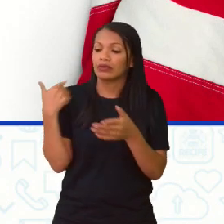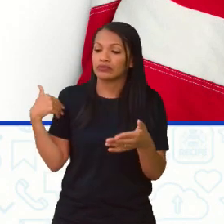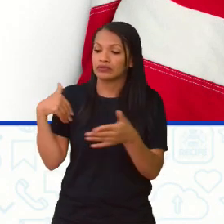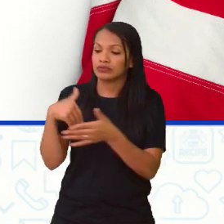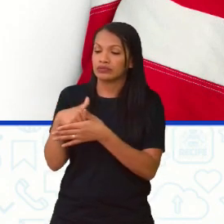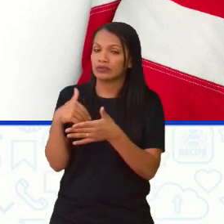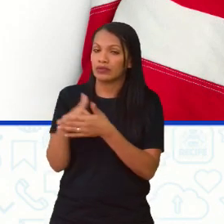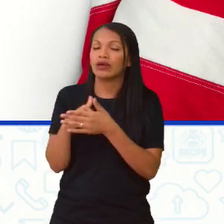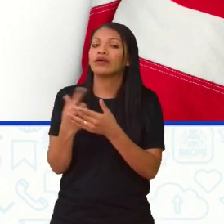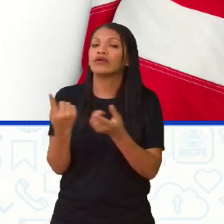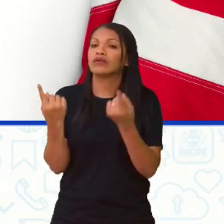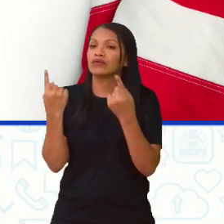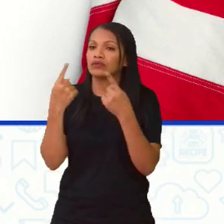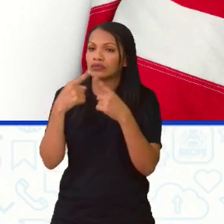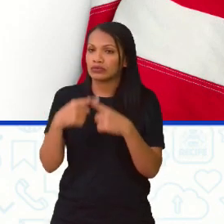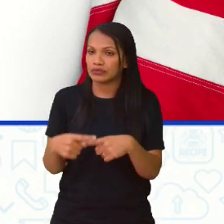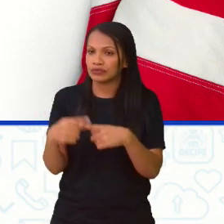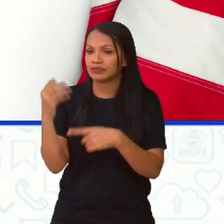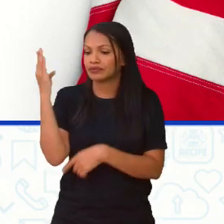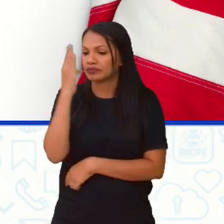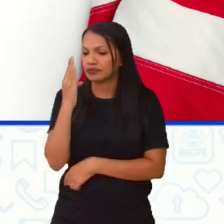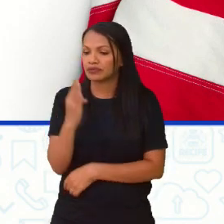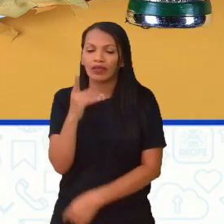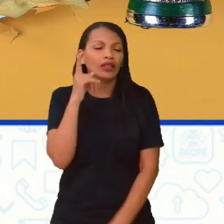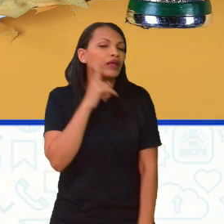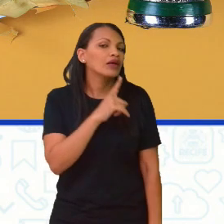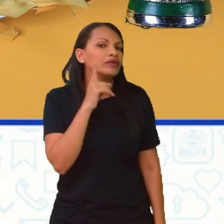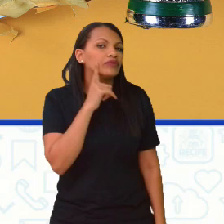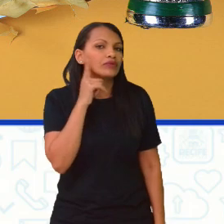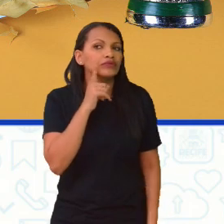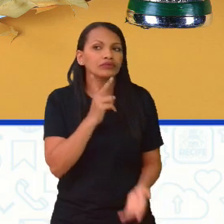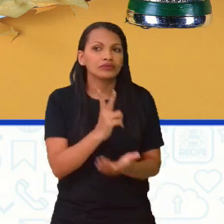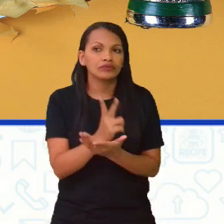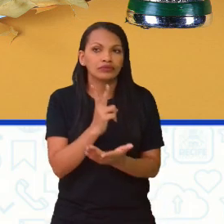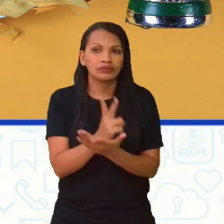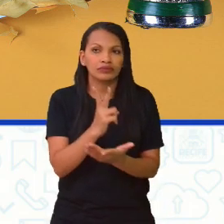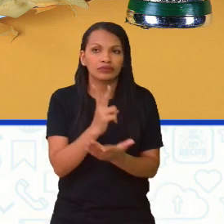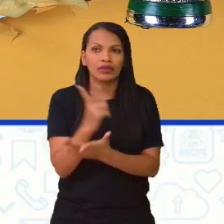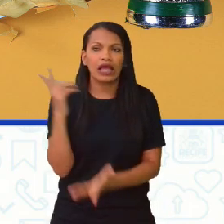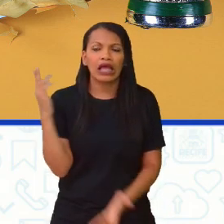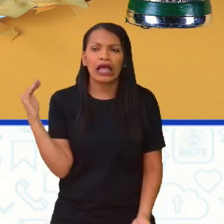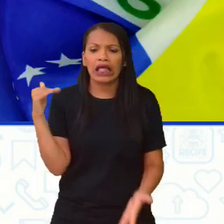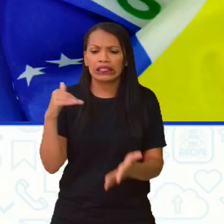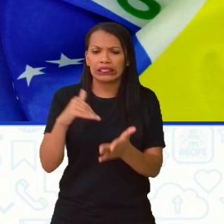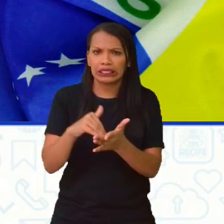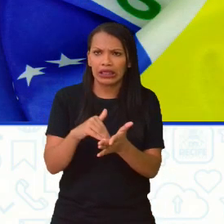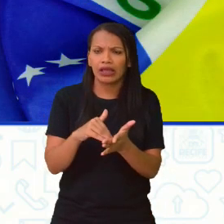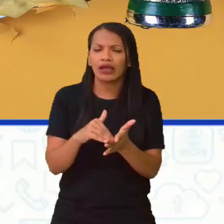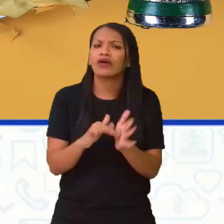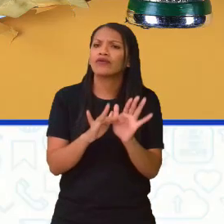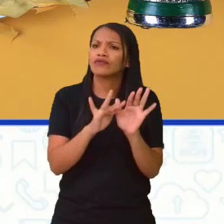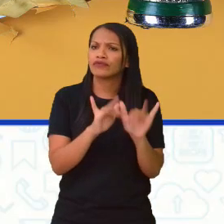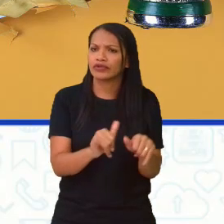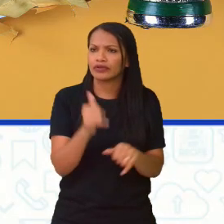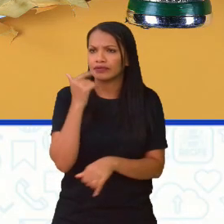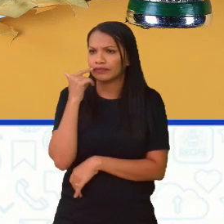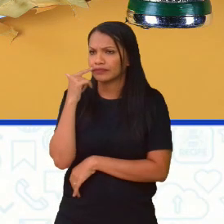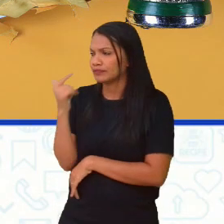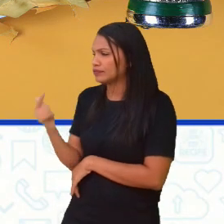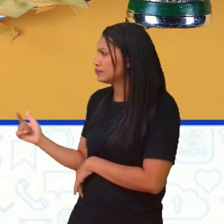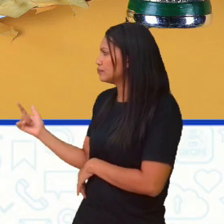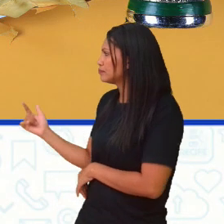e o Brasil venceu por 1x0. E, assim, o editorial continua até chegar ao final, que eu acho que é essa aqui,